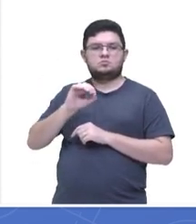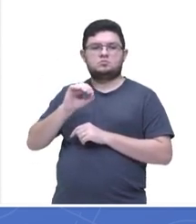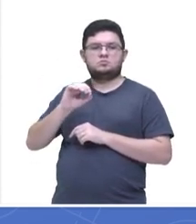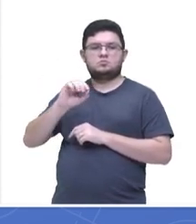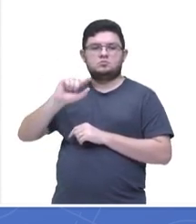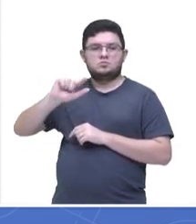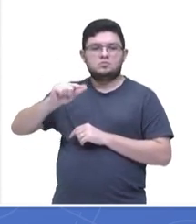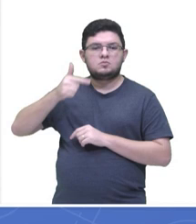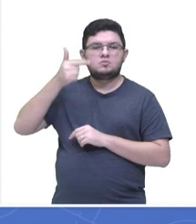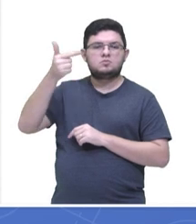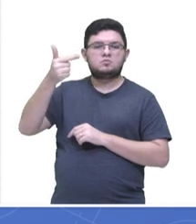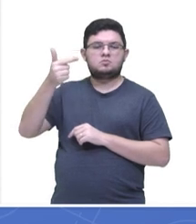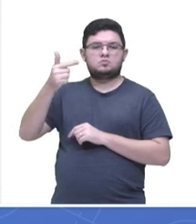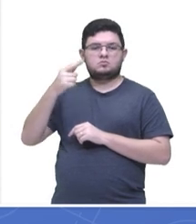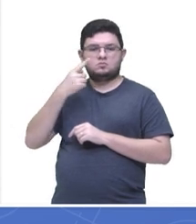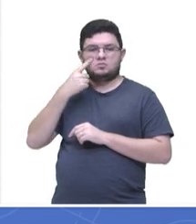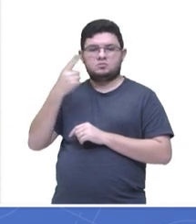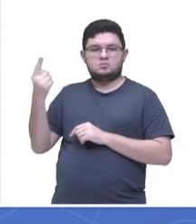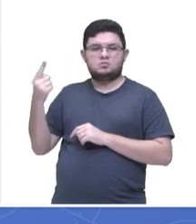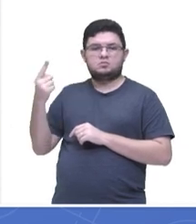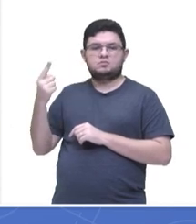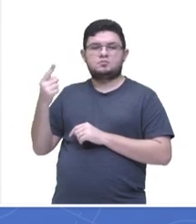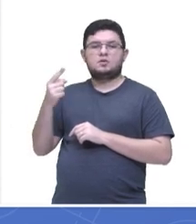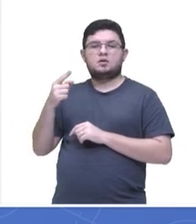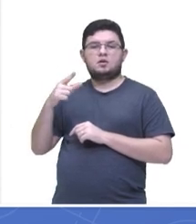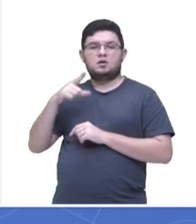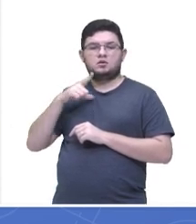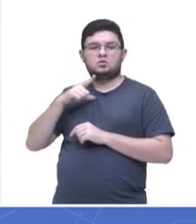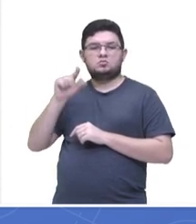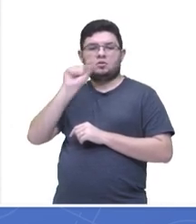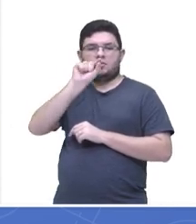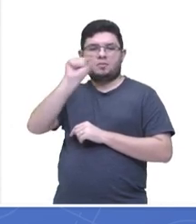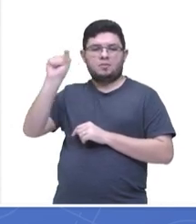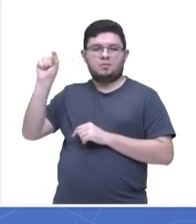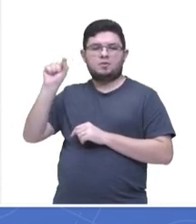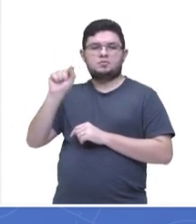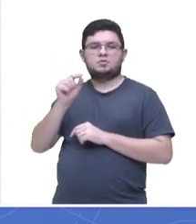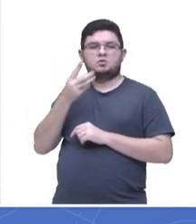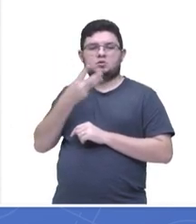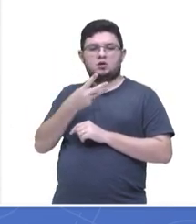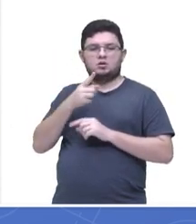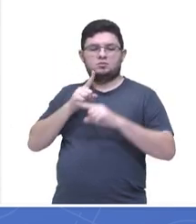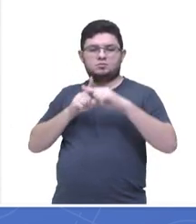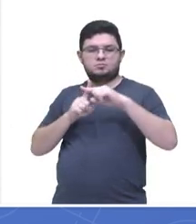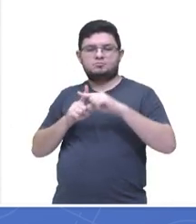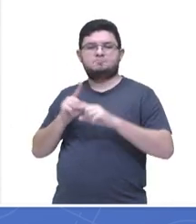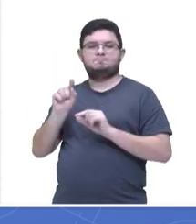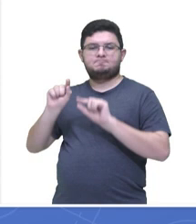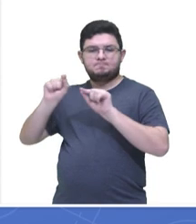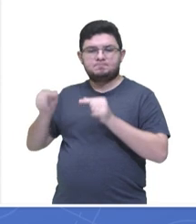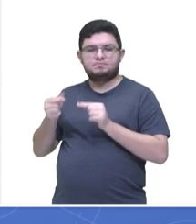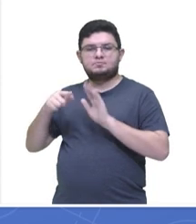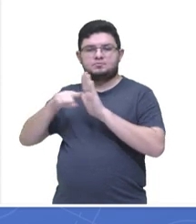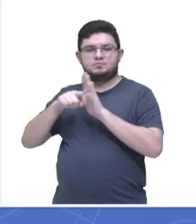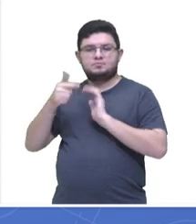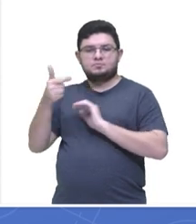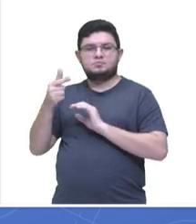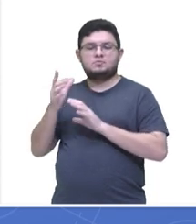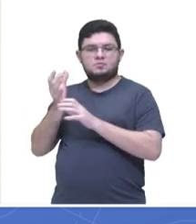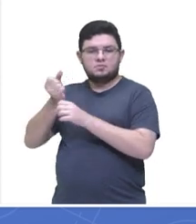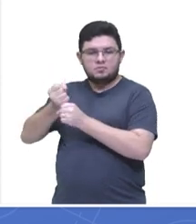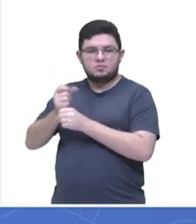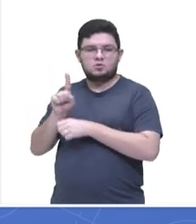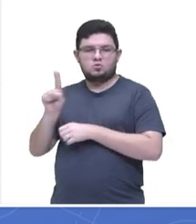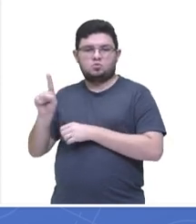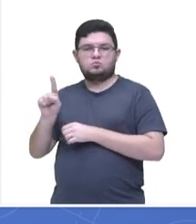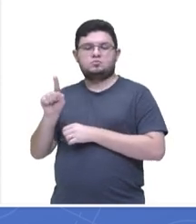mais menos 2, que são os expoentes. Quando eu fizer aqui, olha, mais com menos é menos. 3 menos 2, 1. Por isso que tem um